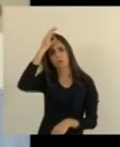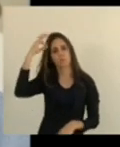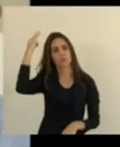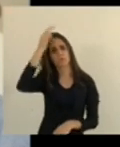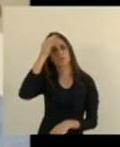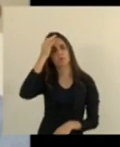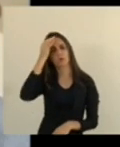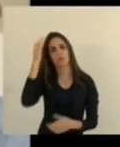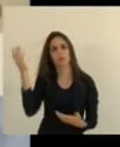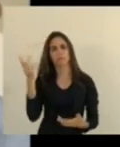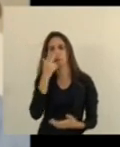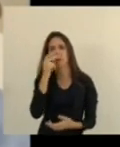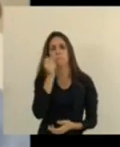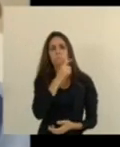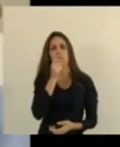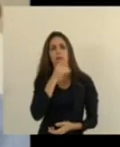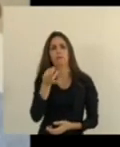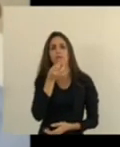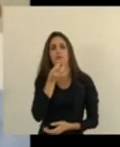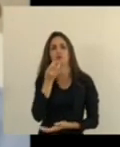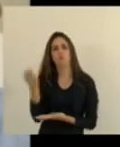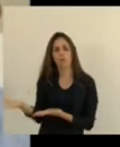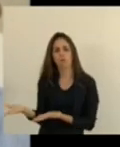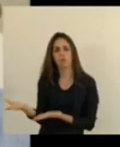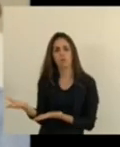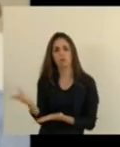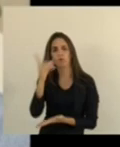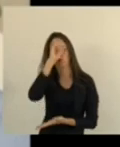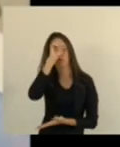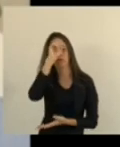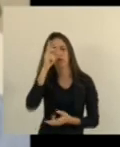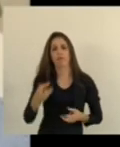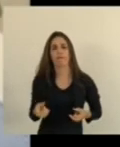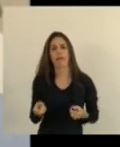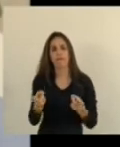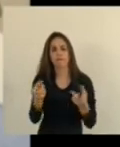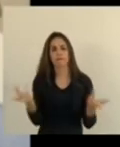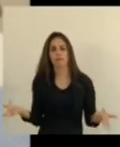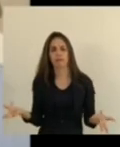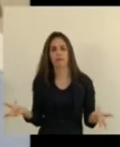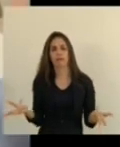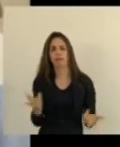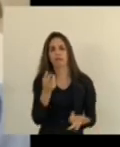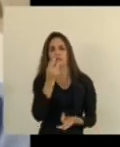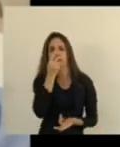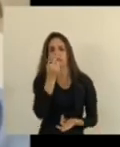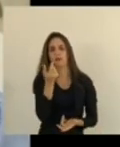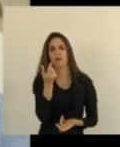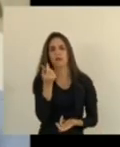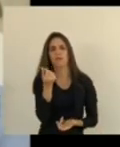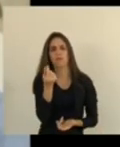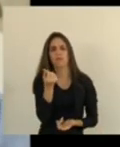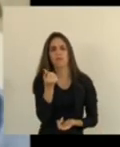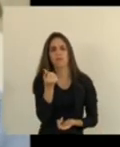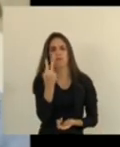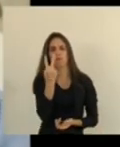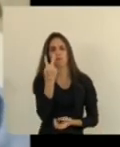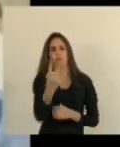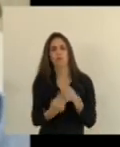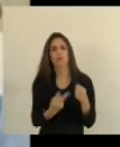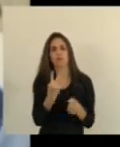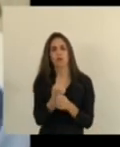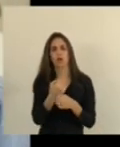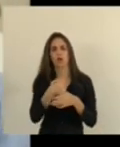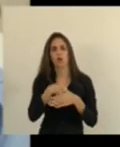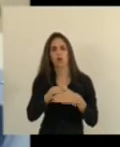com o cachorro de tapemirim parem de brincar com o hospital do câncer parem de brincar com uma verba que está há dois anos apodrecendo